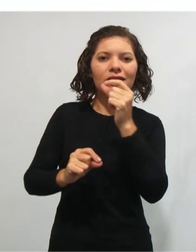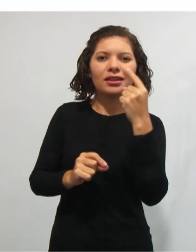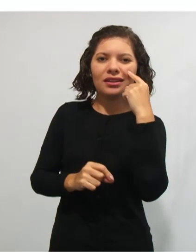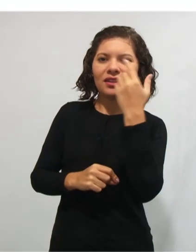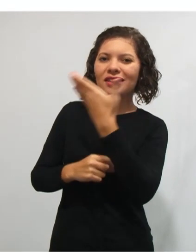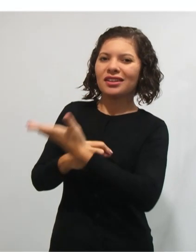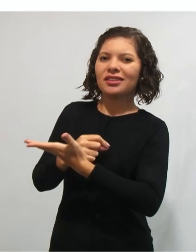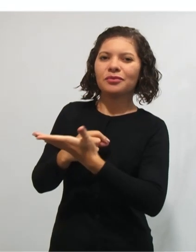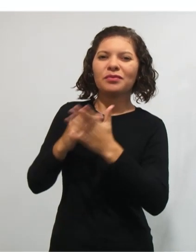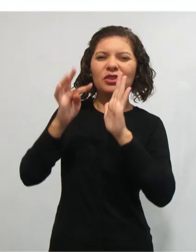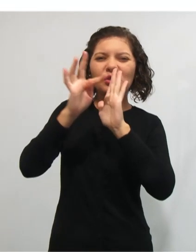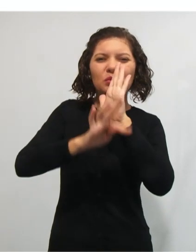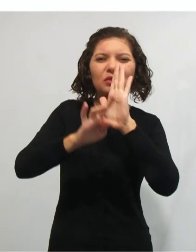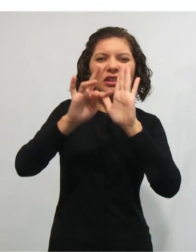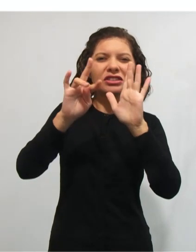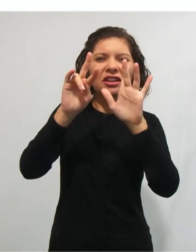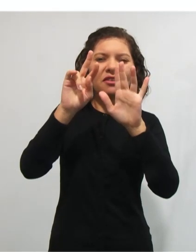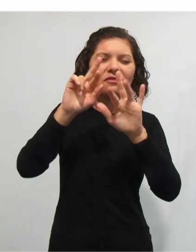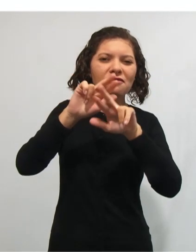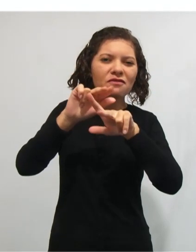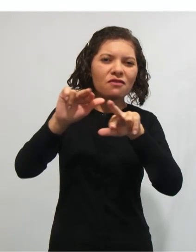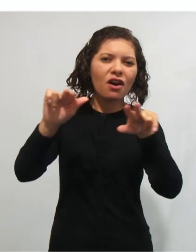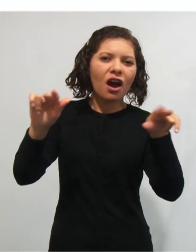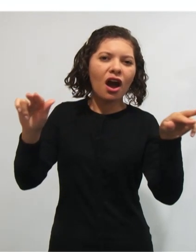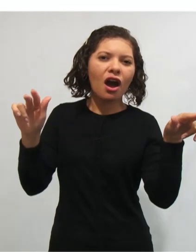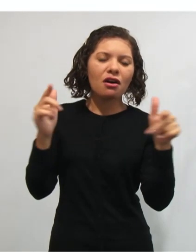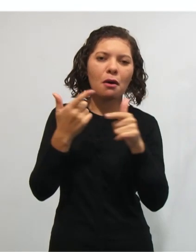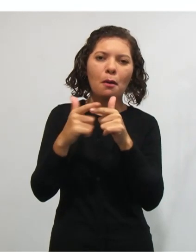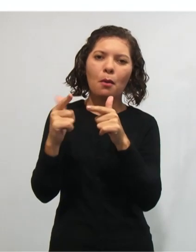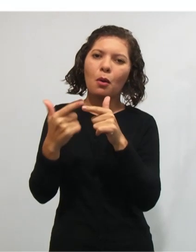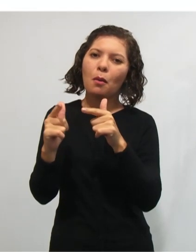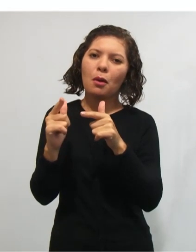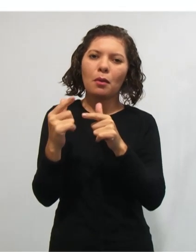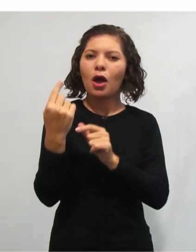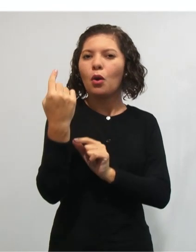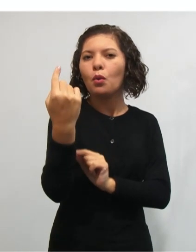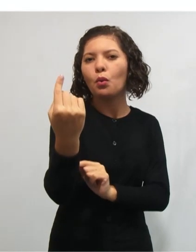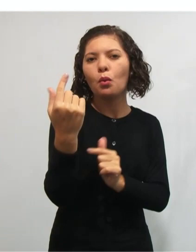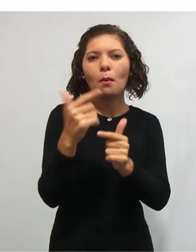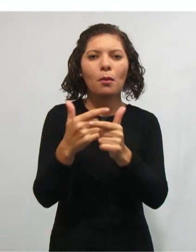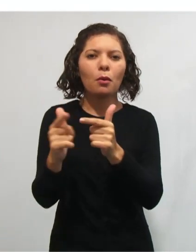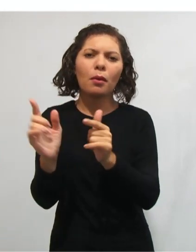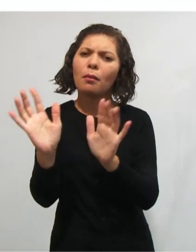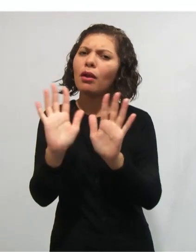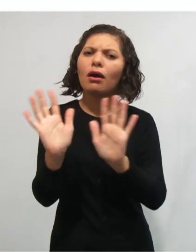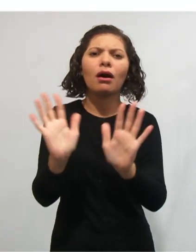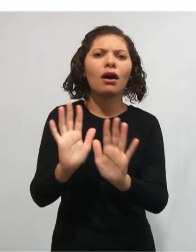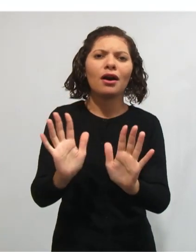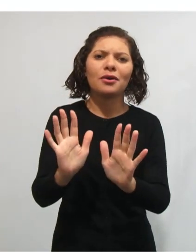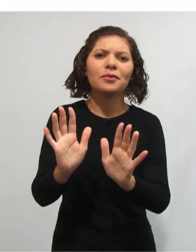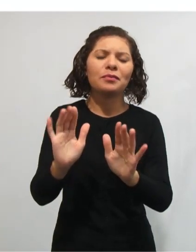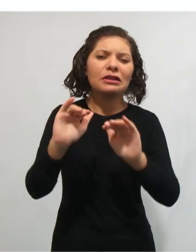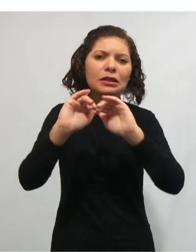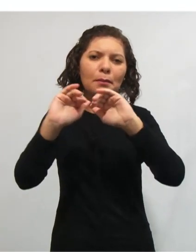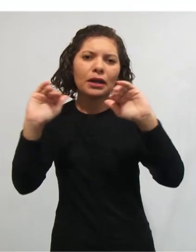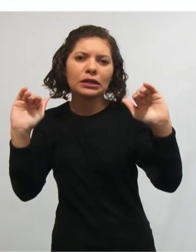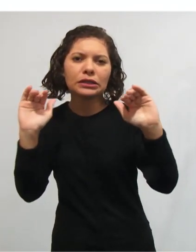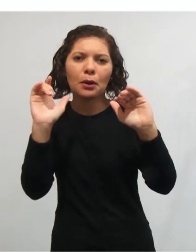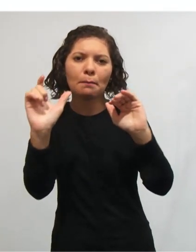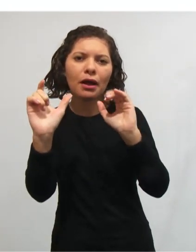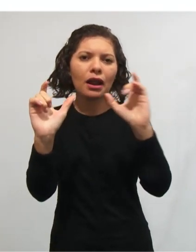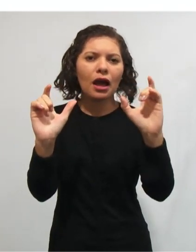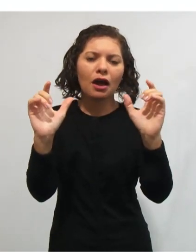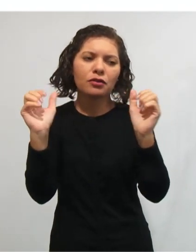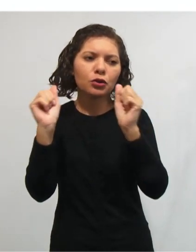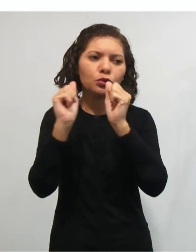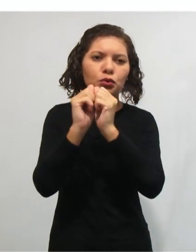vários outros problemas. Você não é um único tipo de problema. O aluno aqui não apresenta apenas a separação ou a